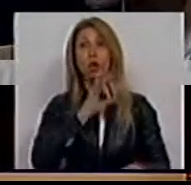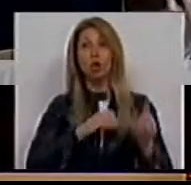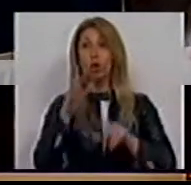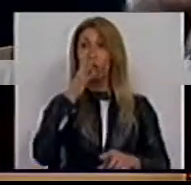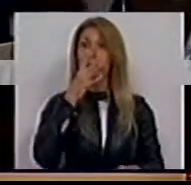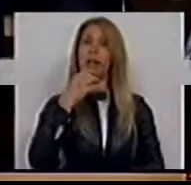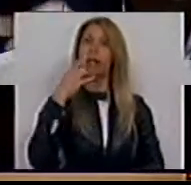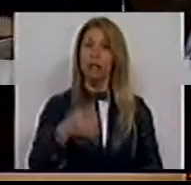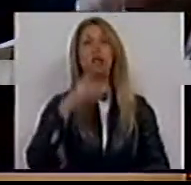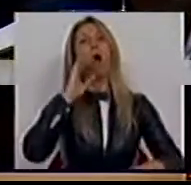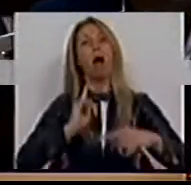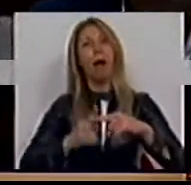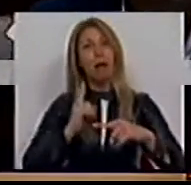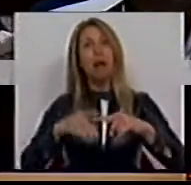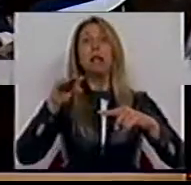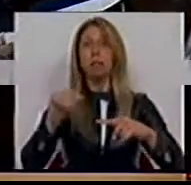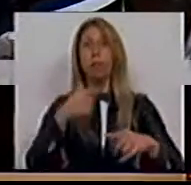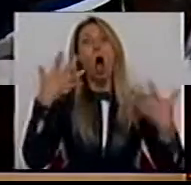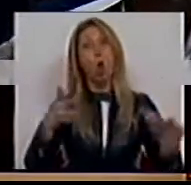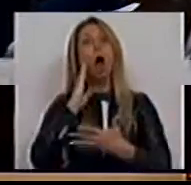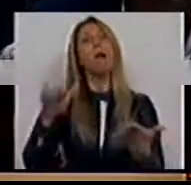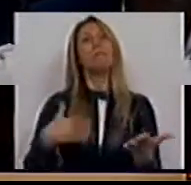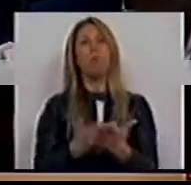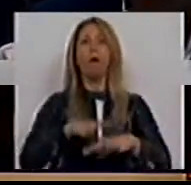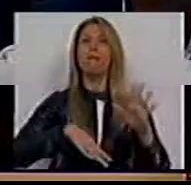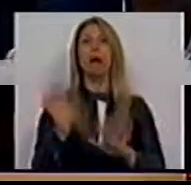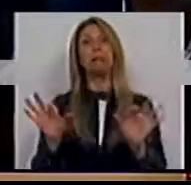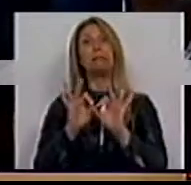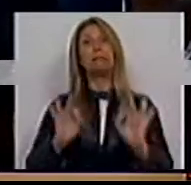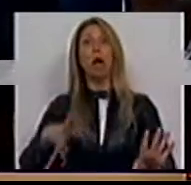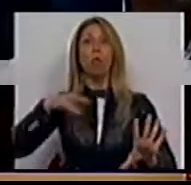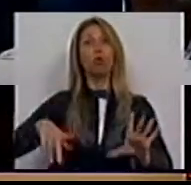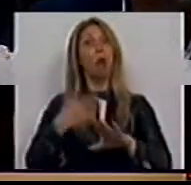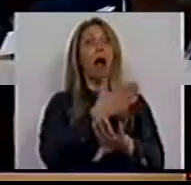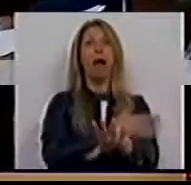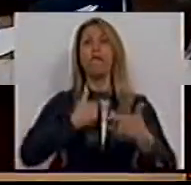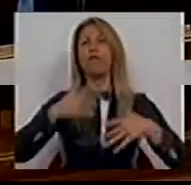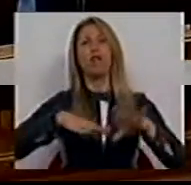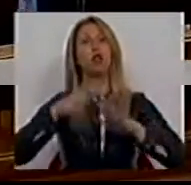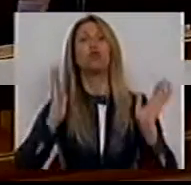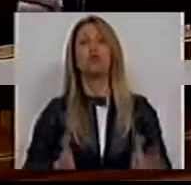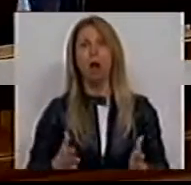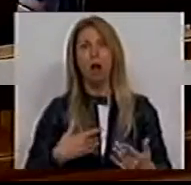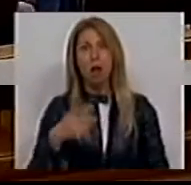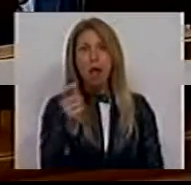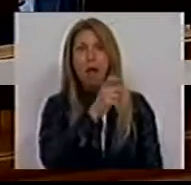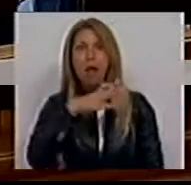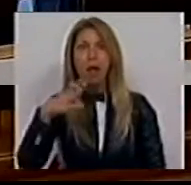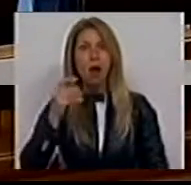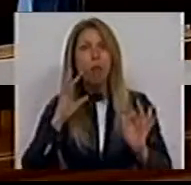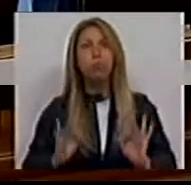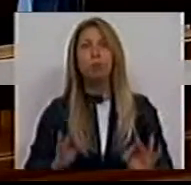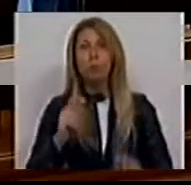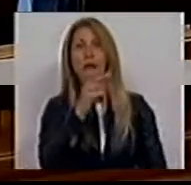propõe-se agora fazer o que Portugal já fez. Nada mais errado, Sra. Deputada, nada mais errado.